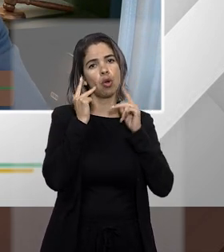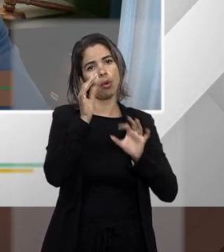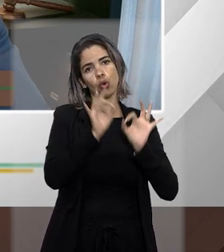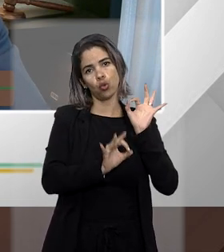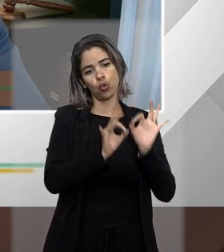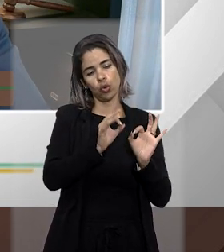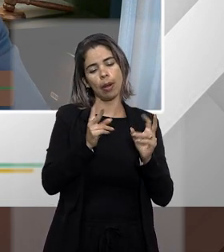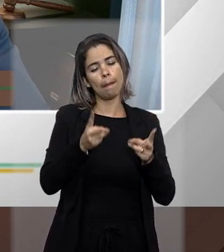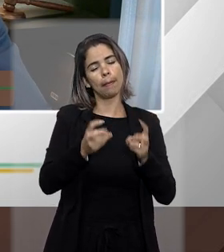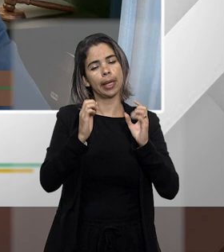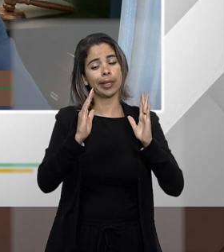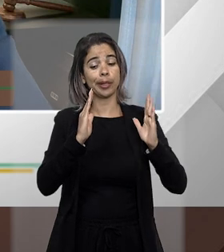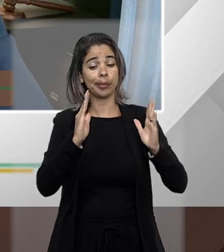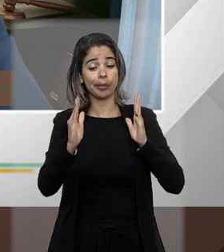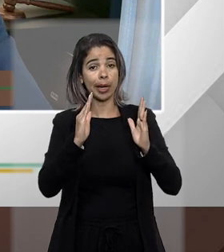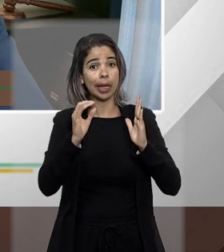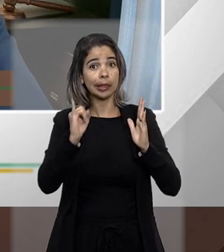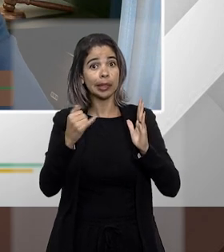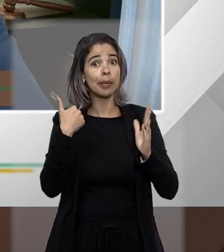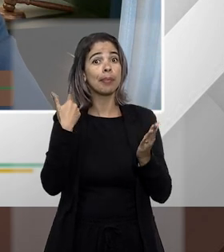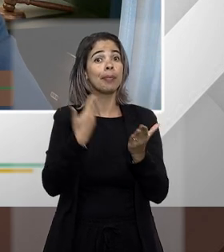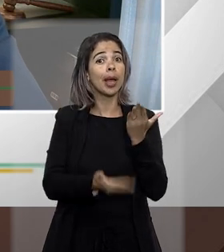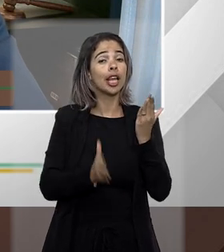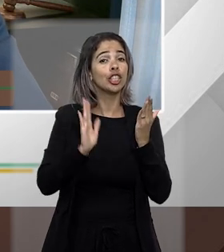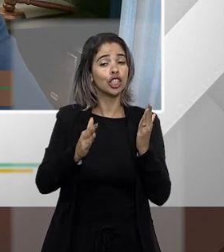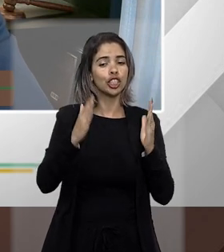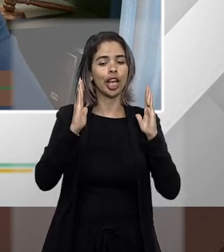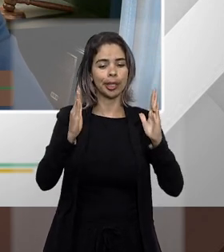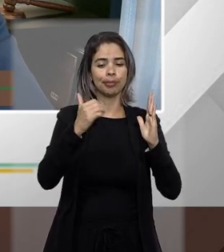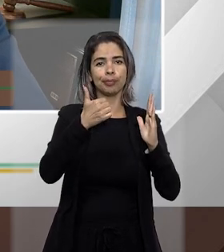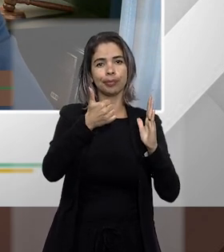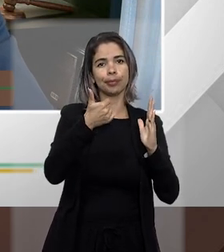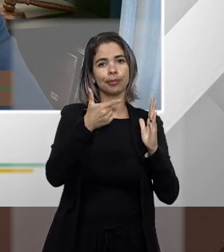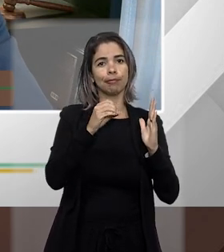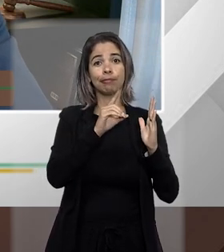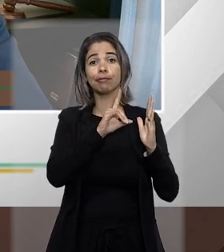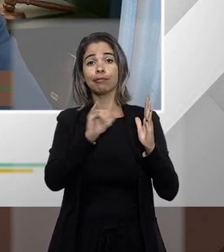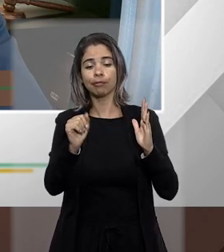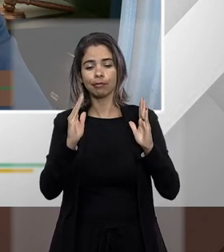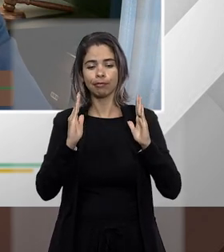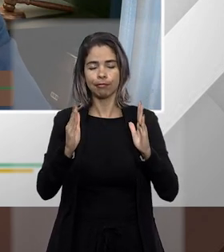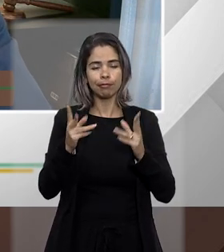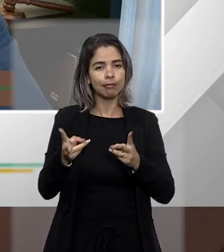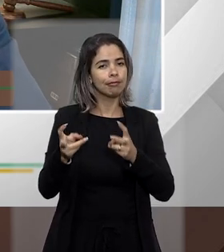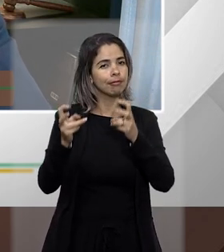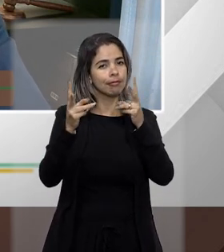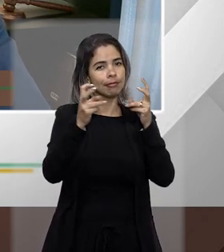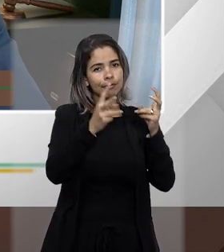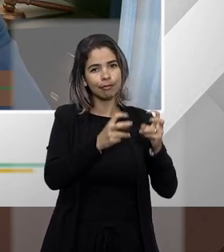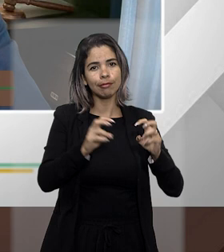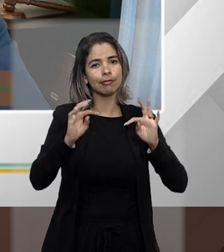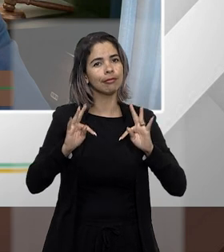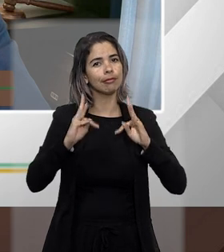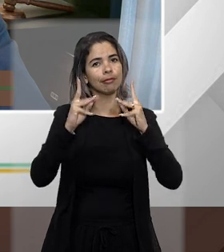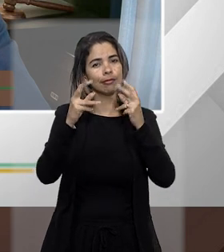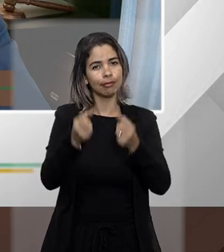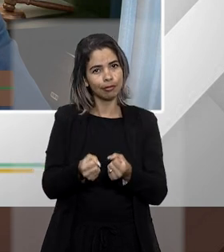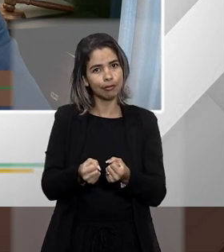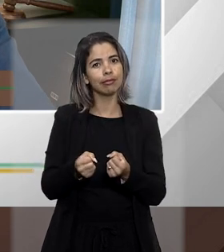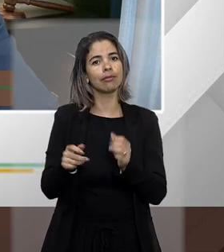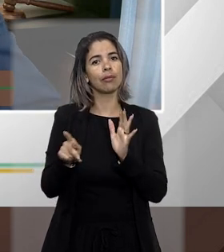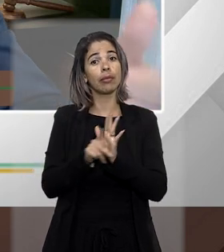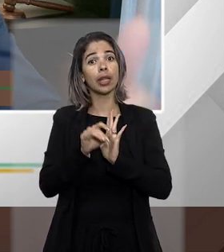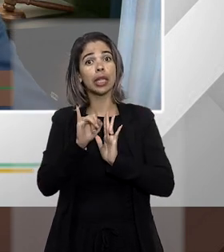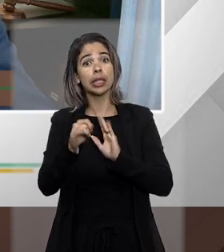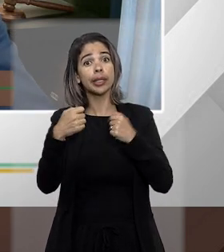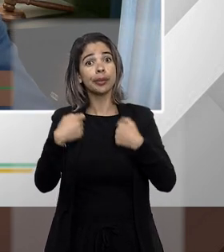de 120 dias verificamos essa questão aí se vai precisar de dilação probatória ou